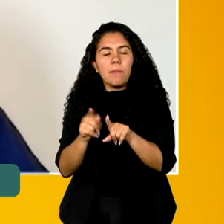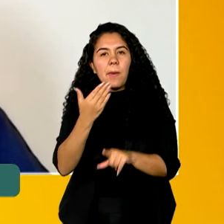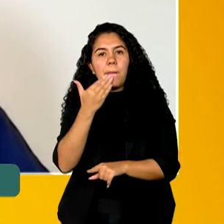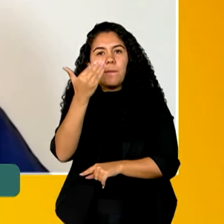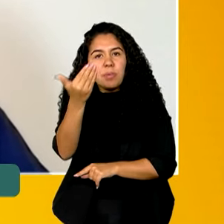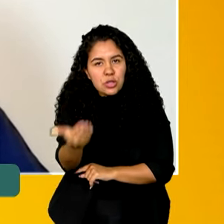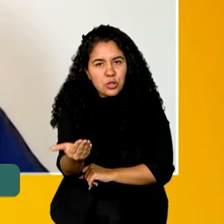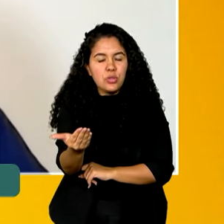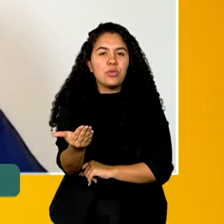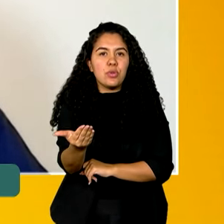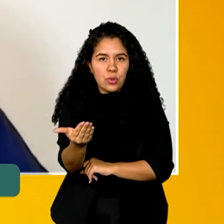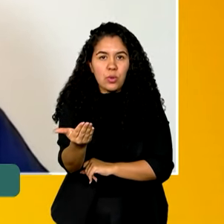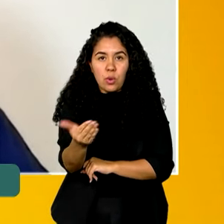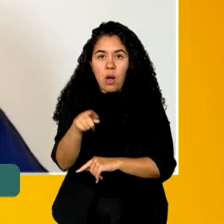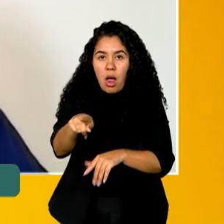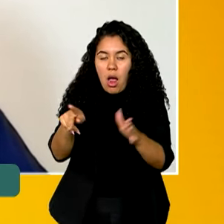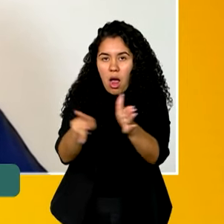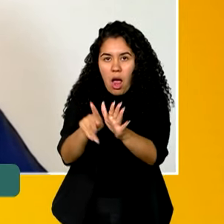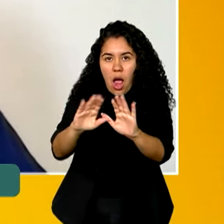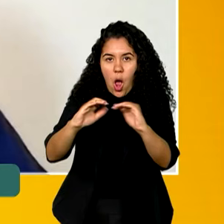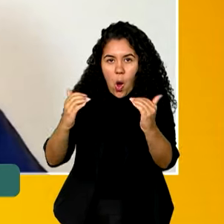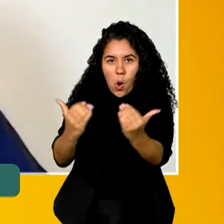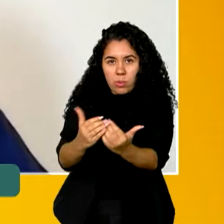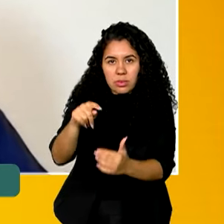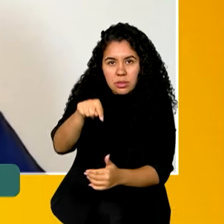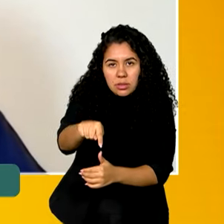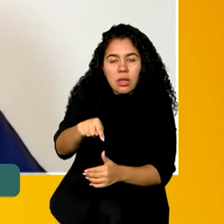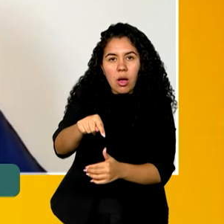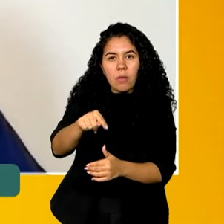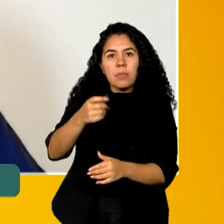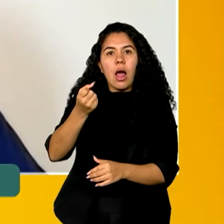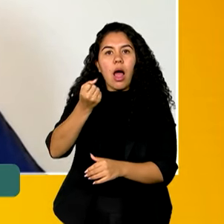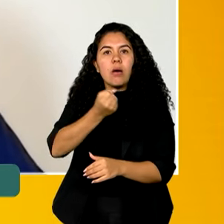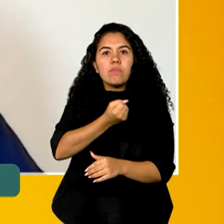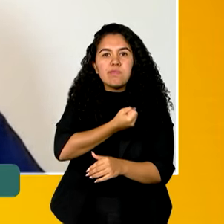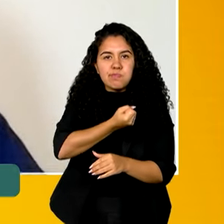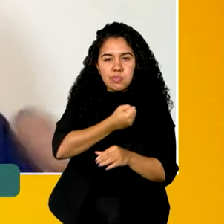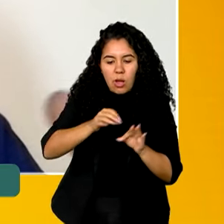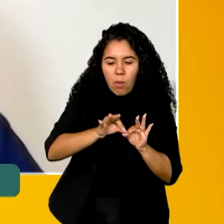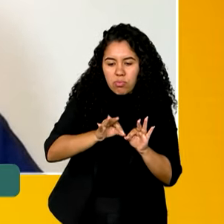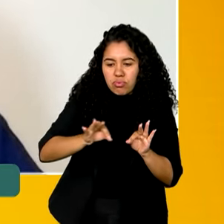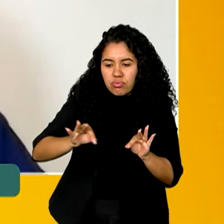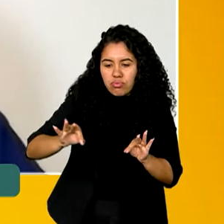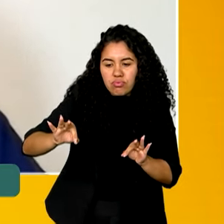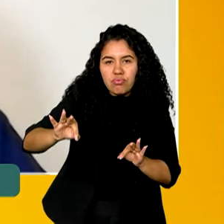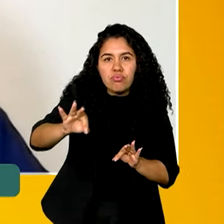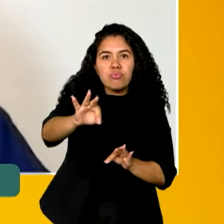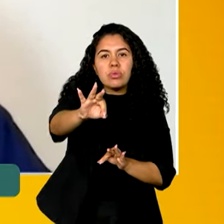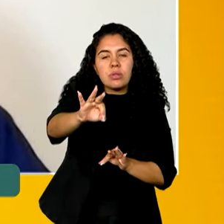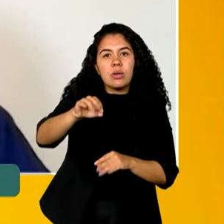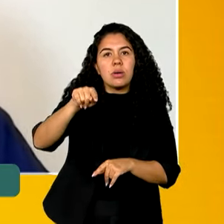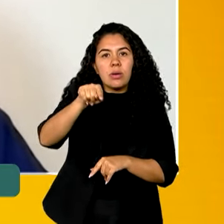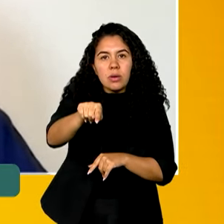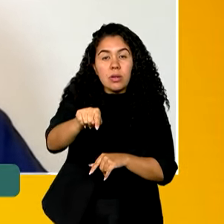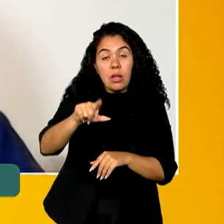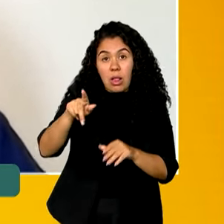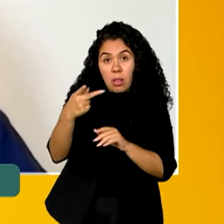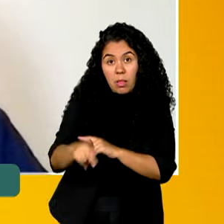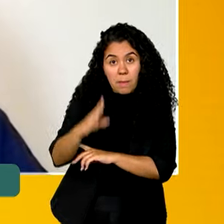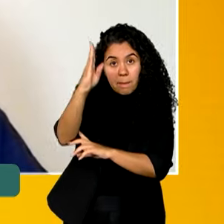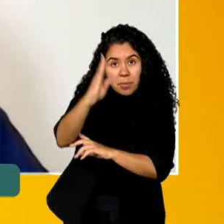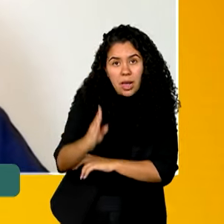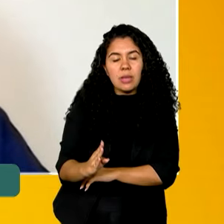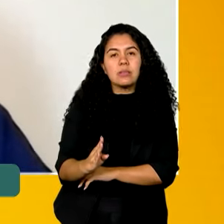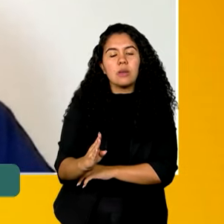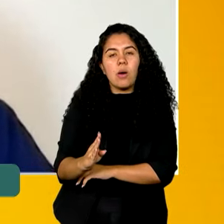solicitou à Comissão de Definição de Limites da ONU, essa extensão da Plataforma Brasileira, que aí